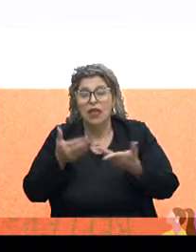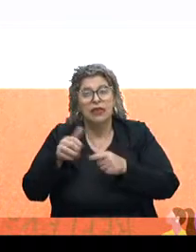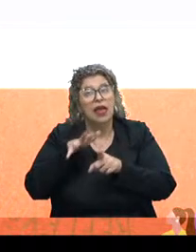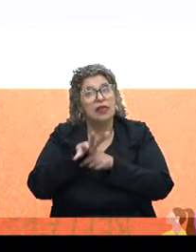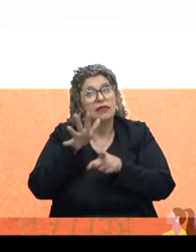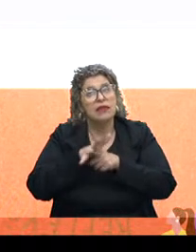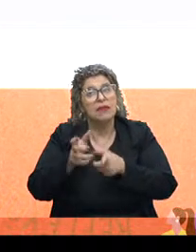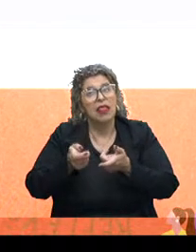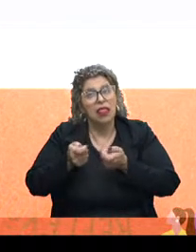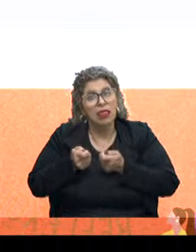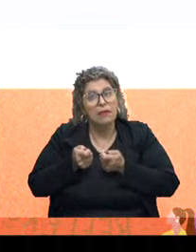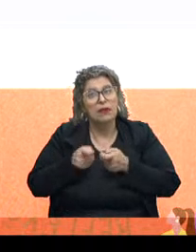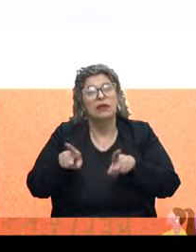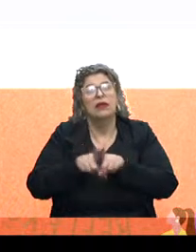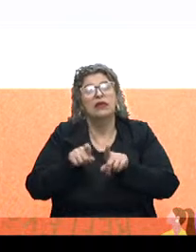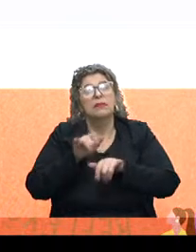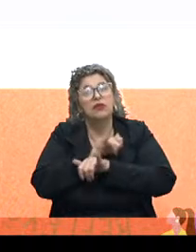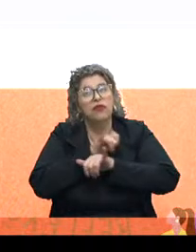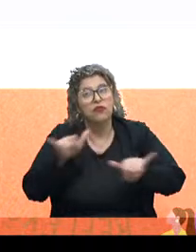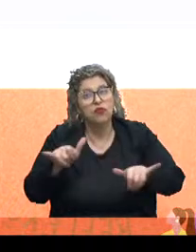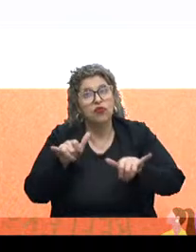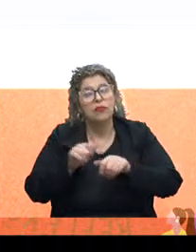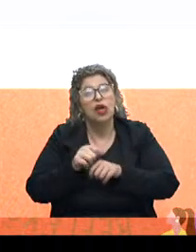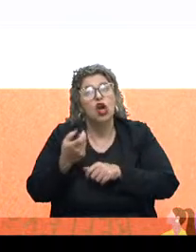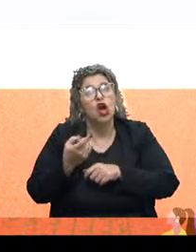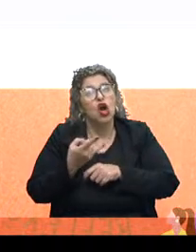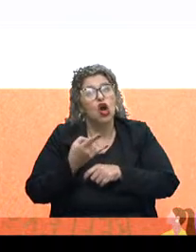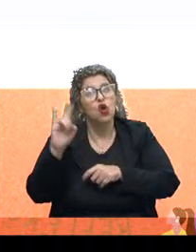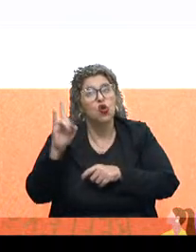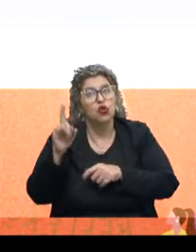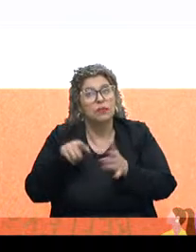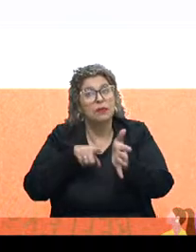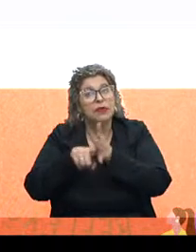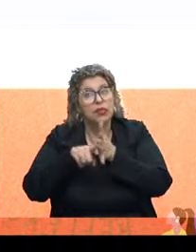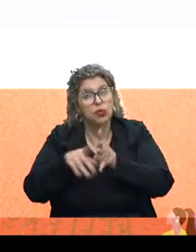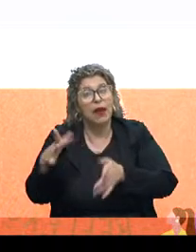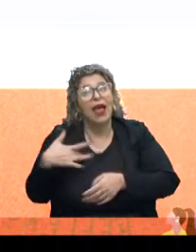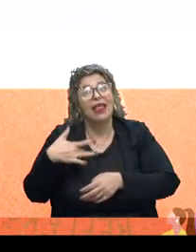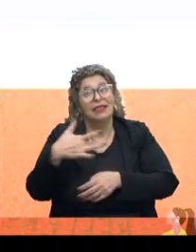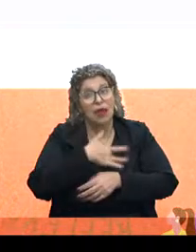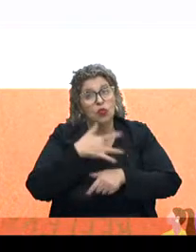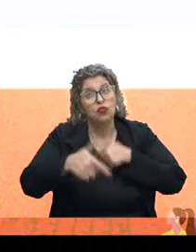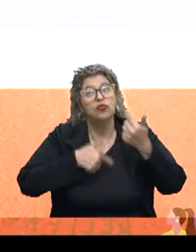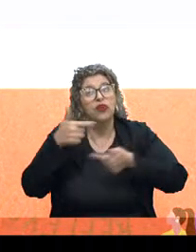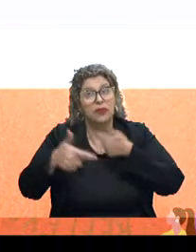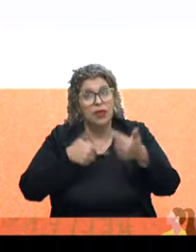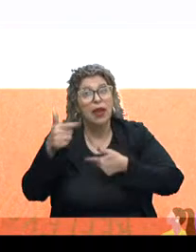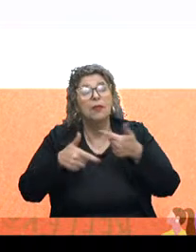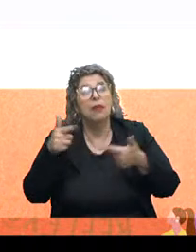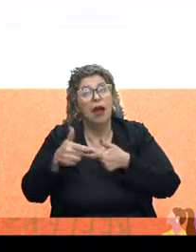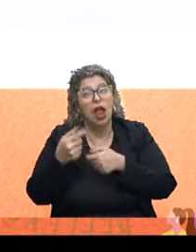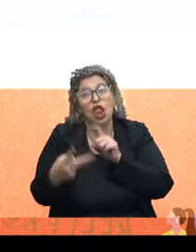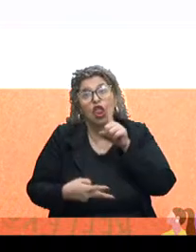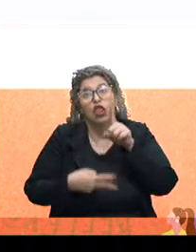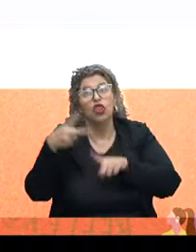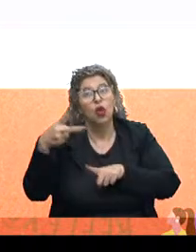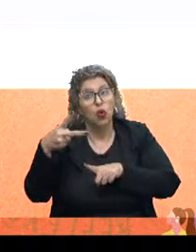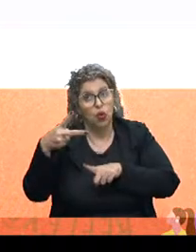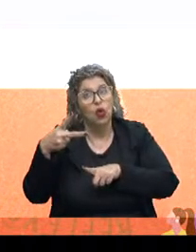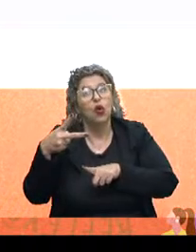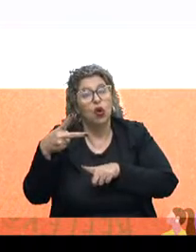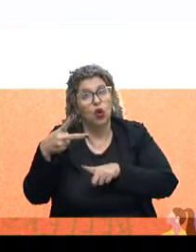demandas reprimidas, que também foi citada aqui em função da última pesquisa. Então, a saúde e o trabalho são os dois grandes